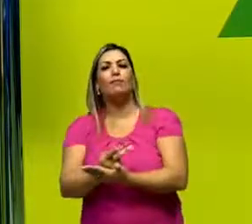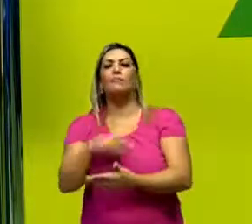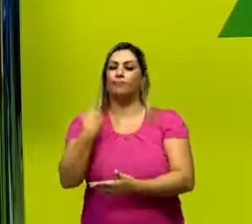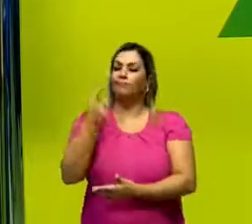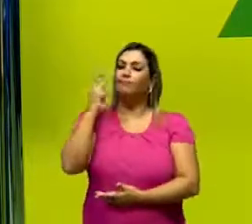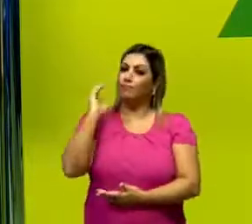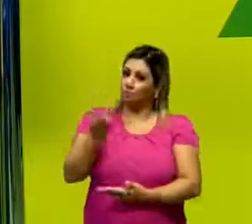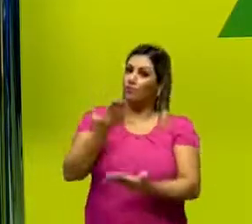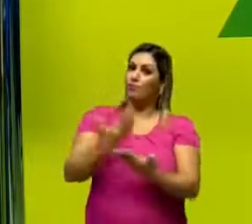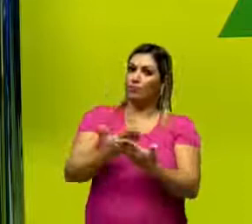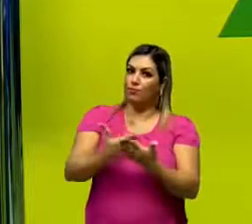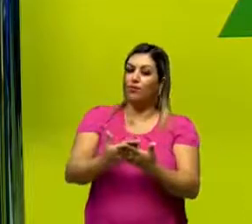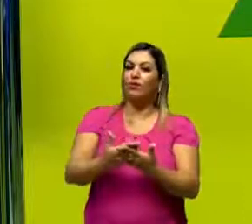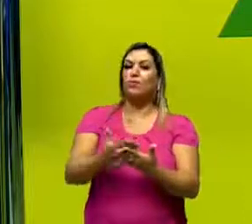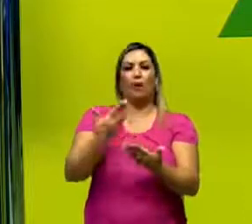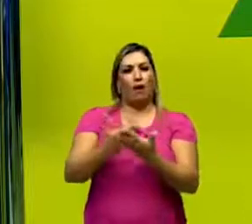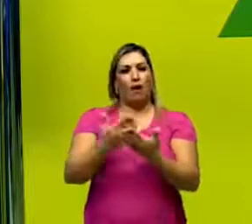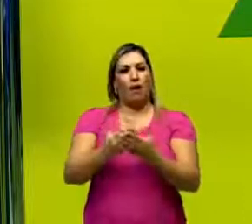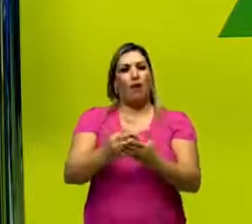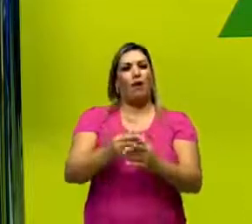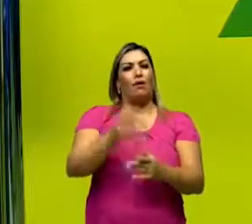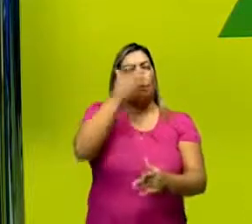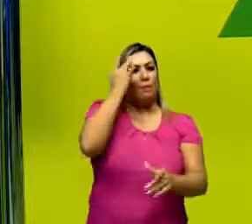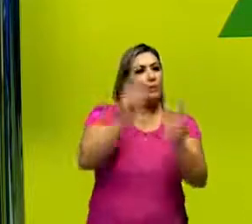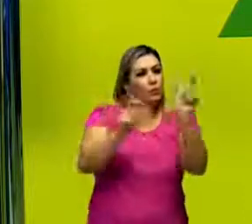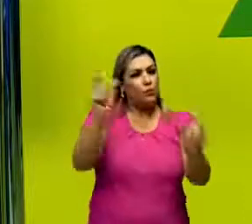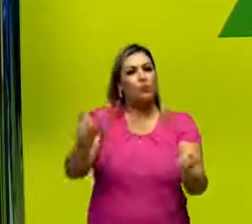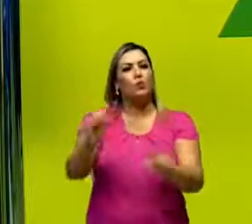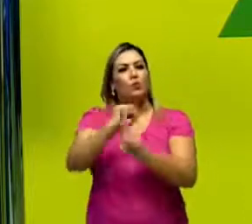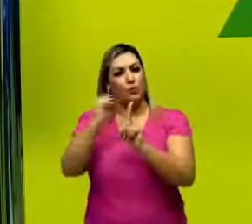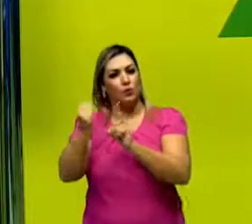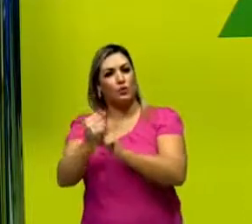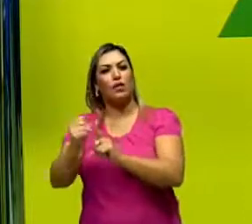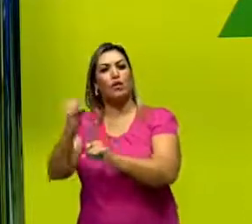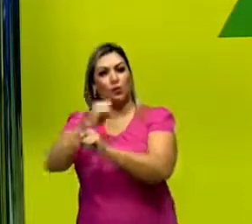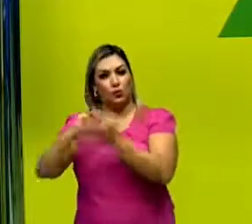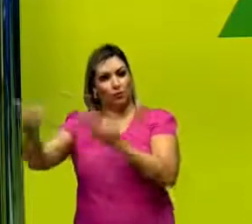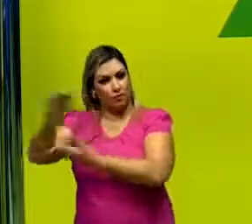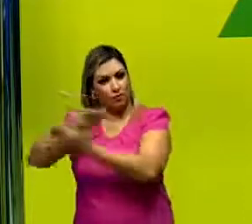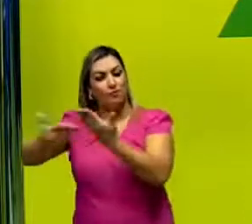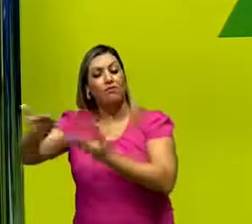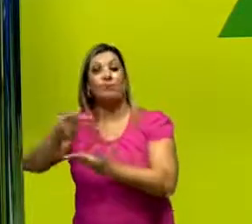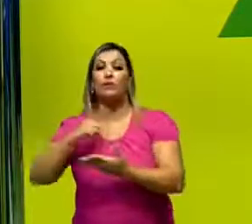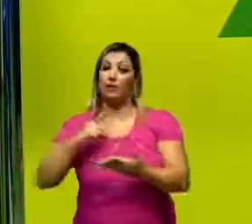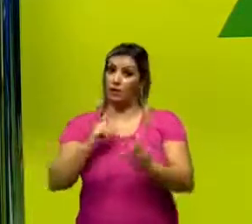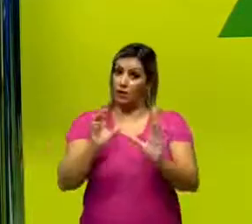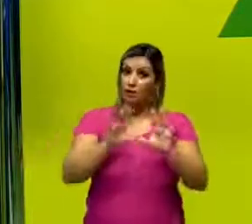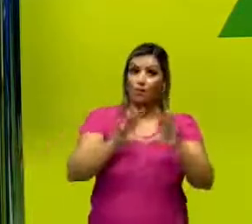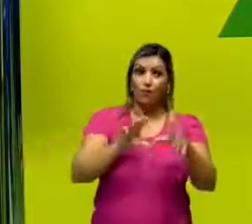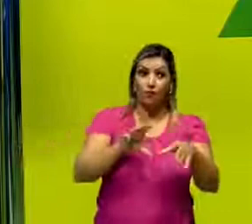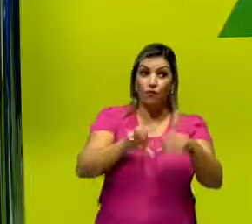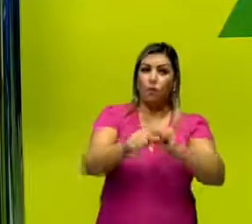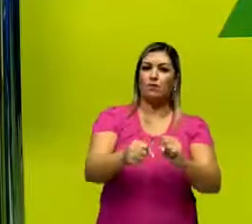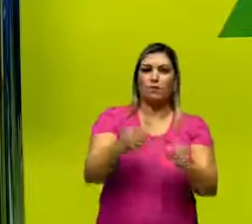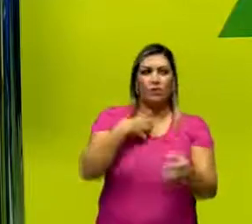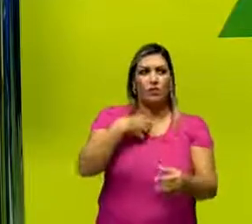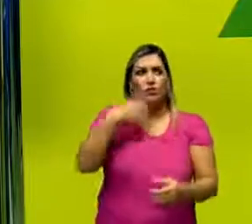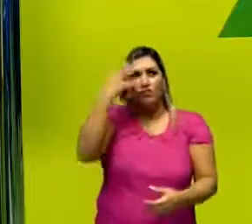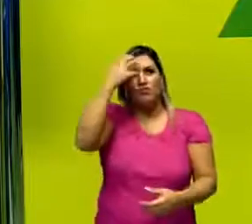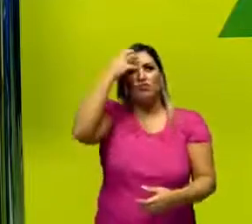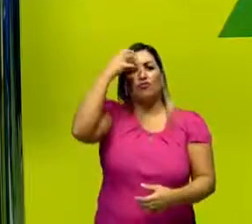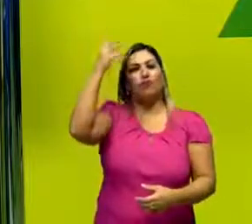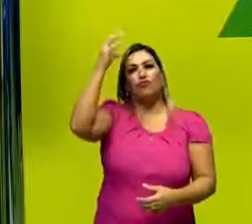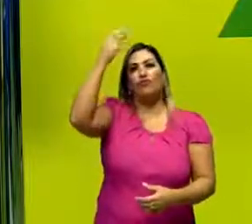A gente viu na nossa aula de indivíduos, sociedade e socialização, que essa formação desses nossos ideais, dessa